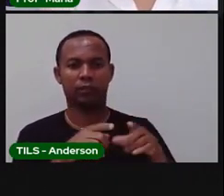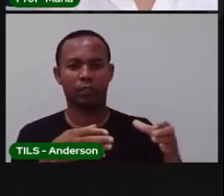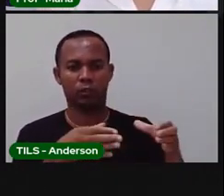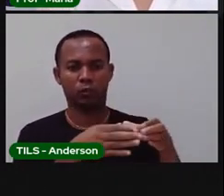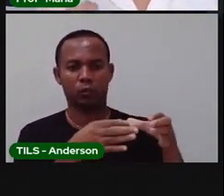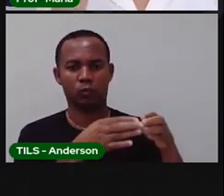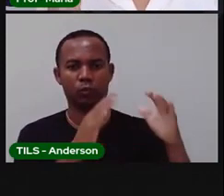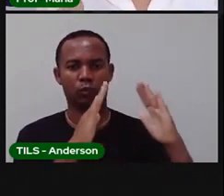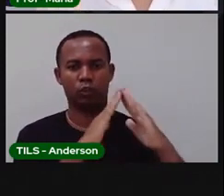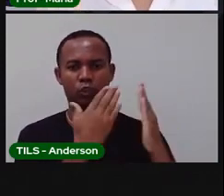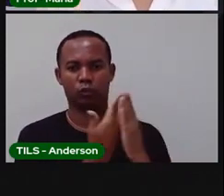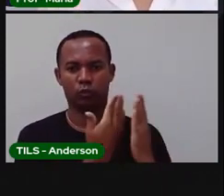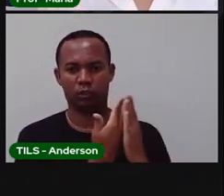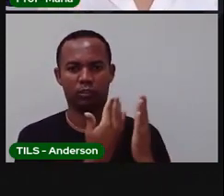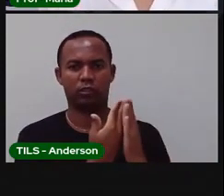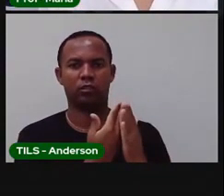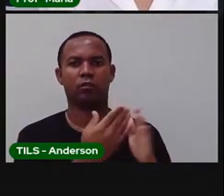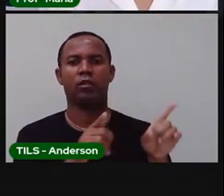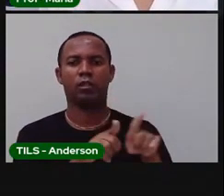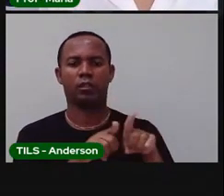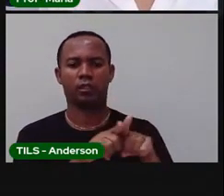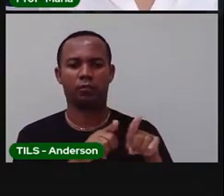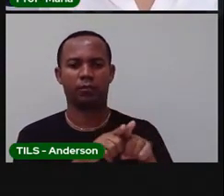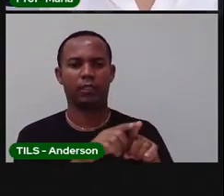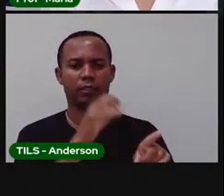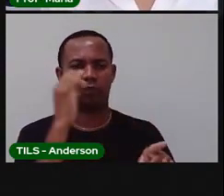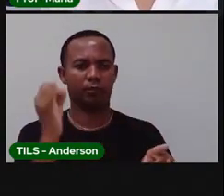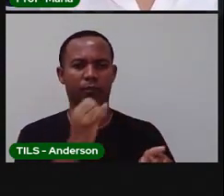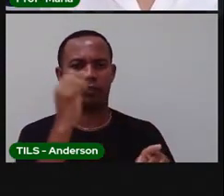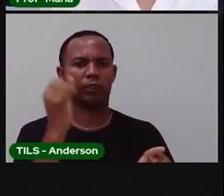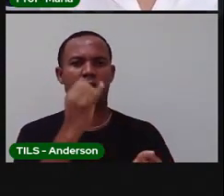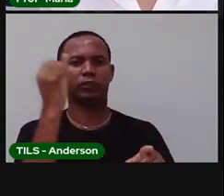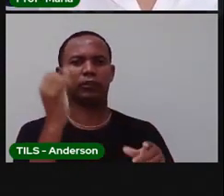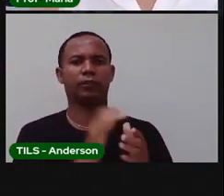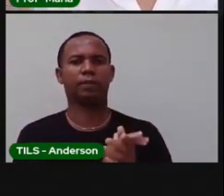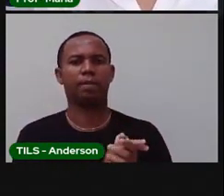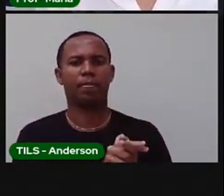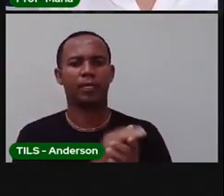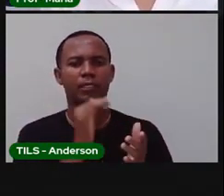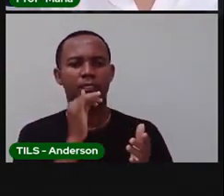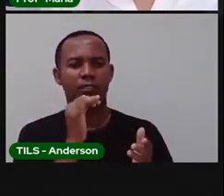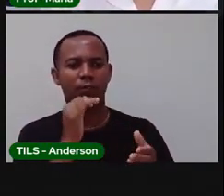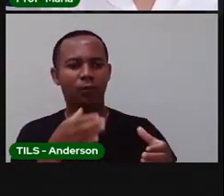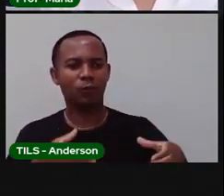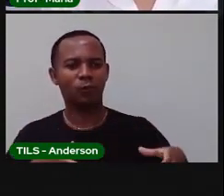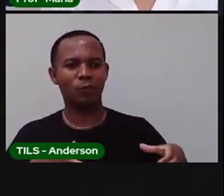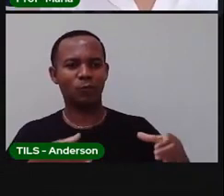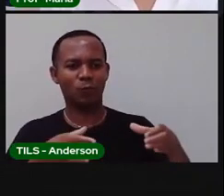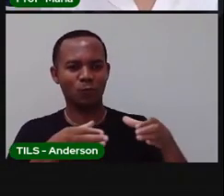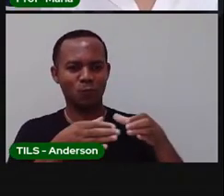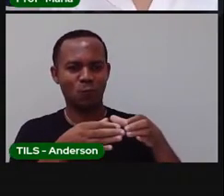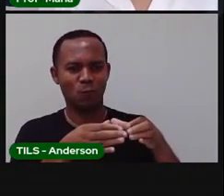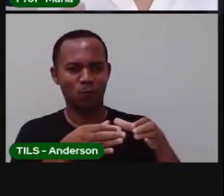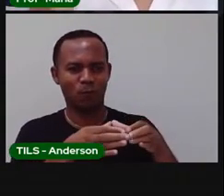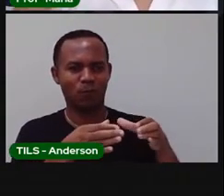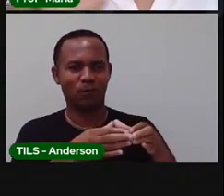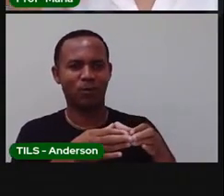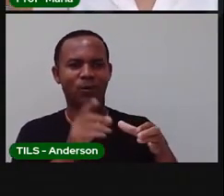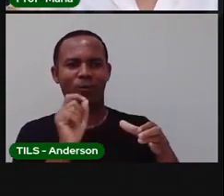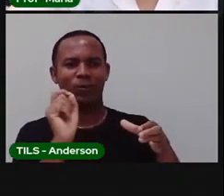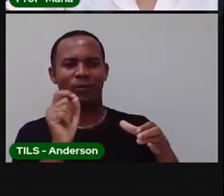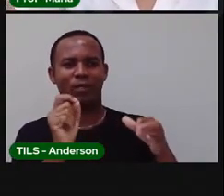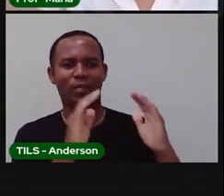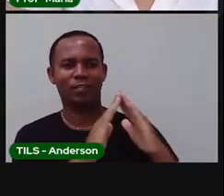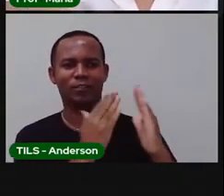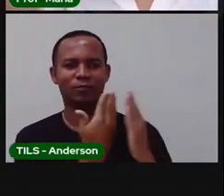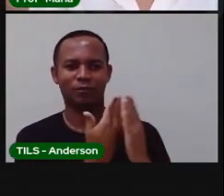A Pro já falou aqui pra vocês sobre a importância da o quê? Da comunidade na escola, né? Não é só